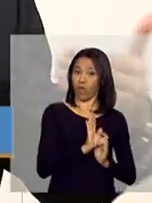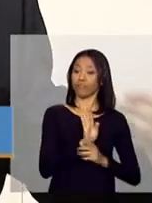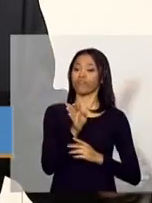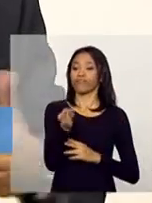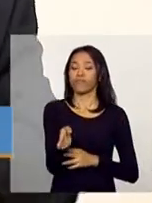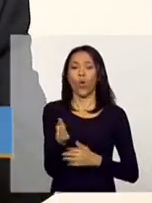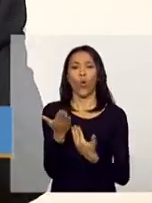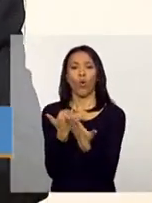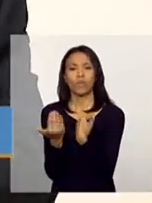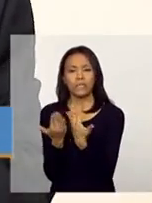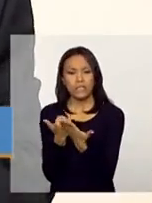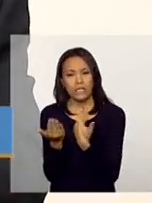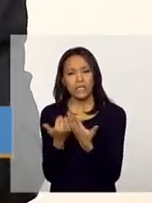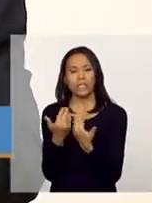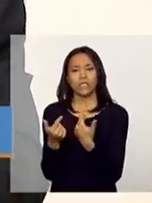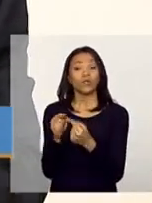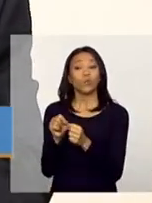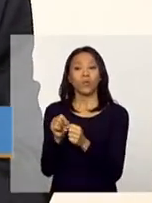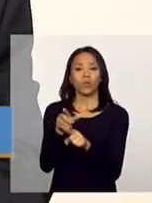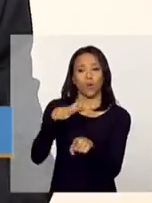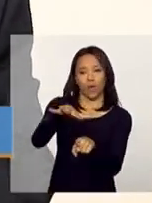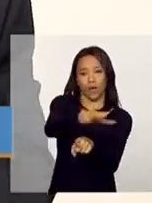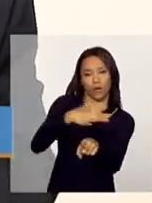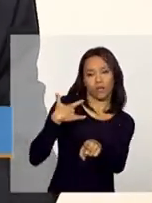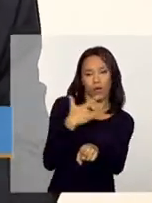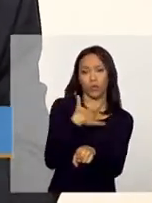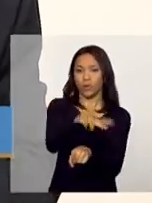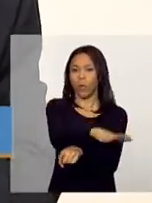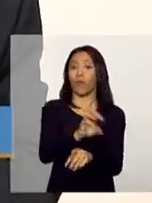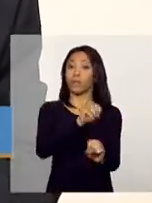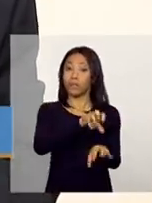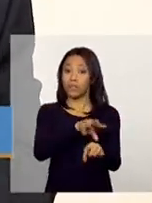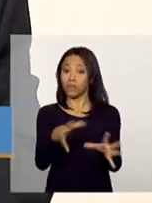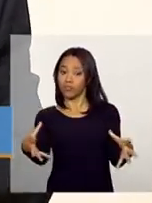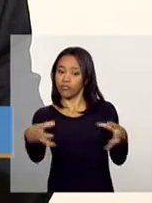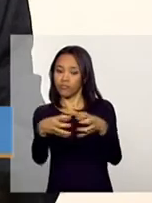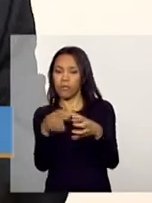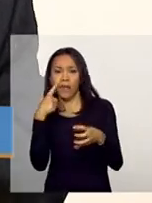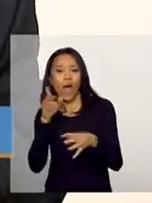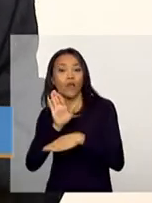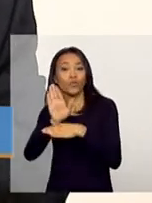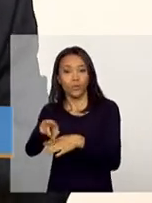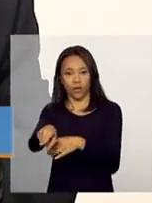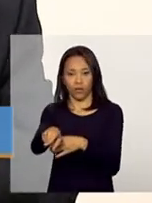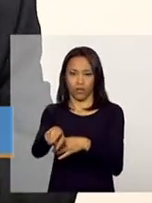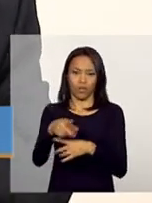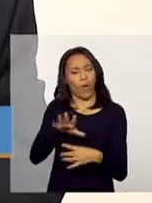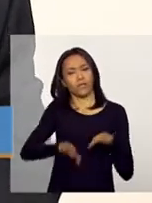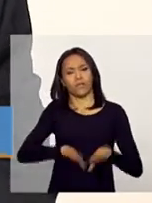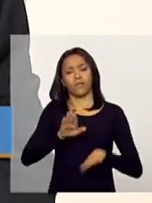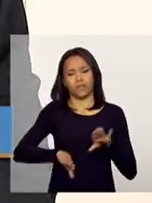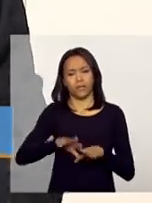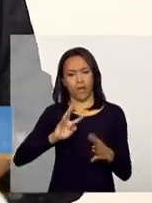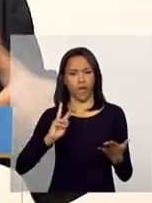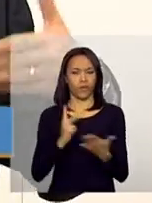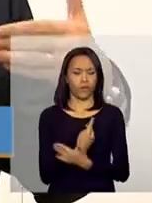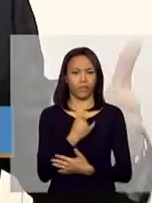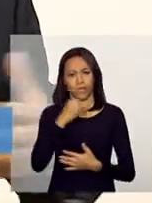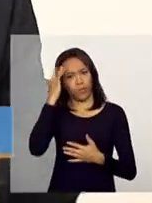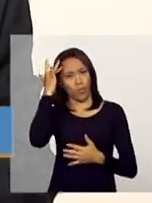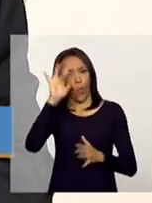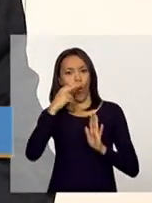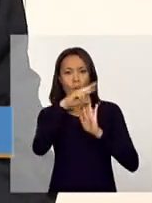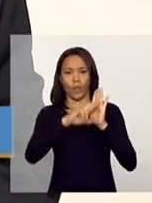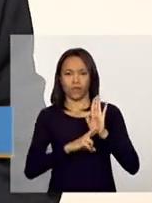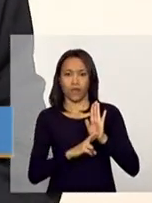dialogando intersetoralmente com a educação e saúde para reverter. Então, aquelas famílias que estão na fase de suspensão, ou seja, muitas vezes descumprindo condicionalidades, é o